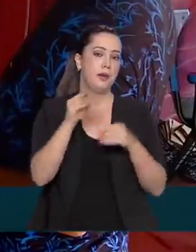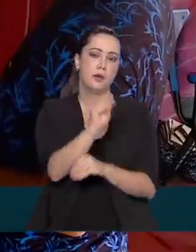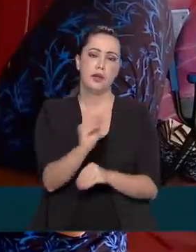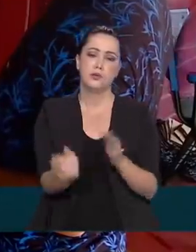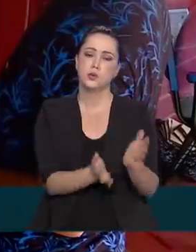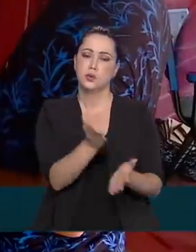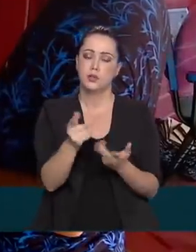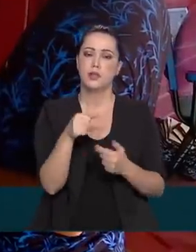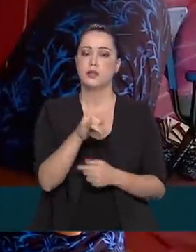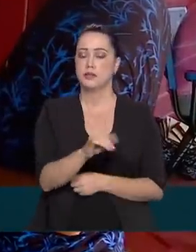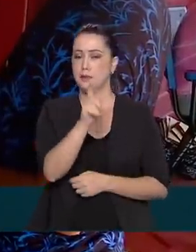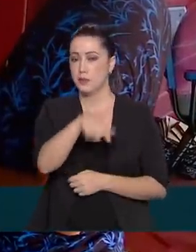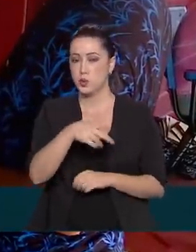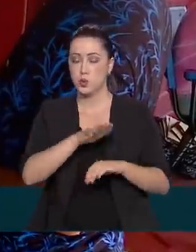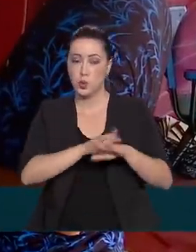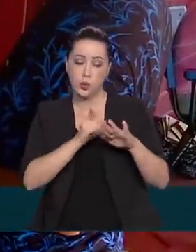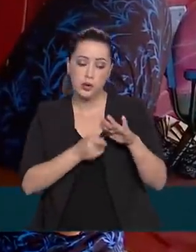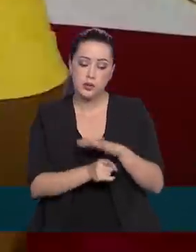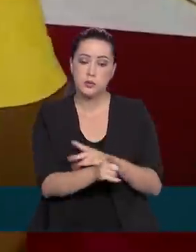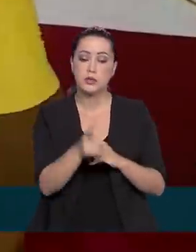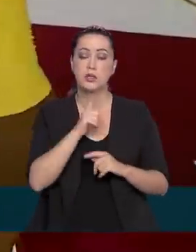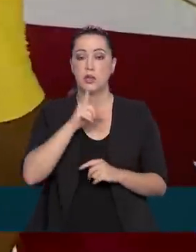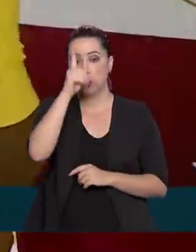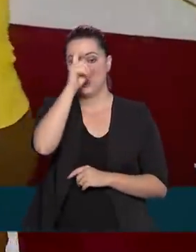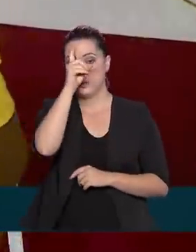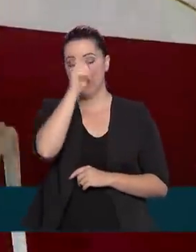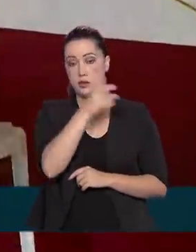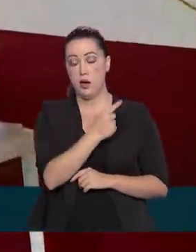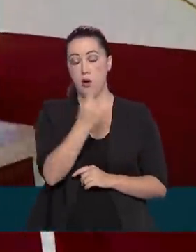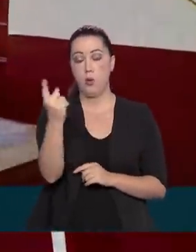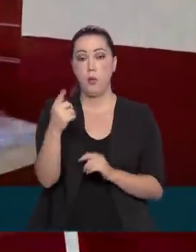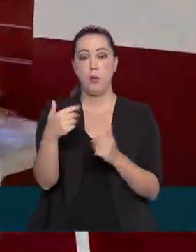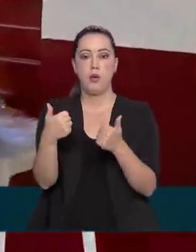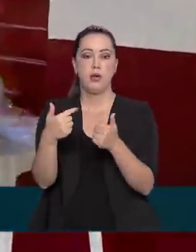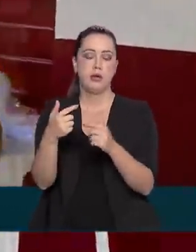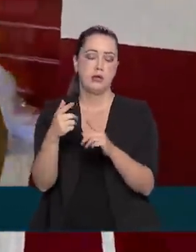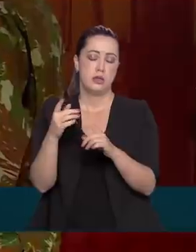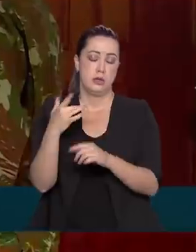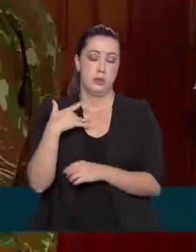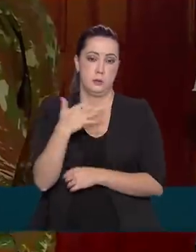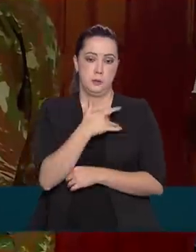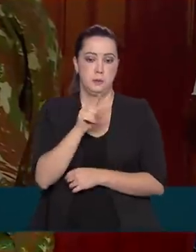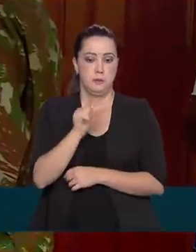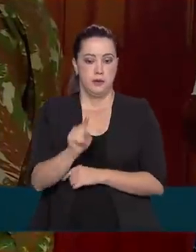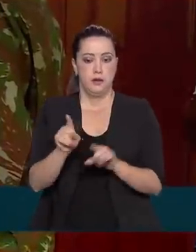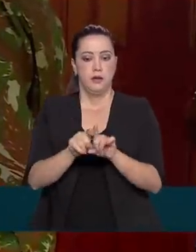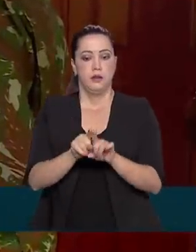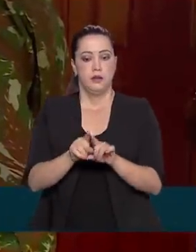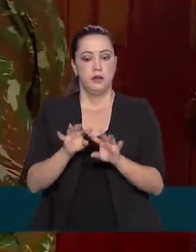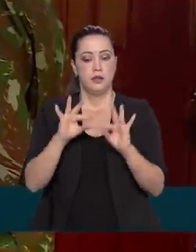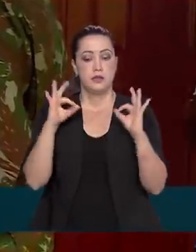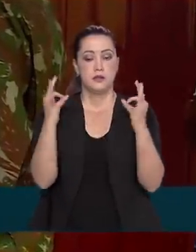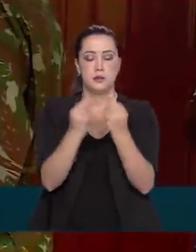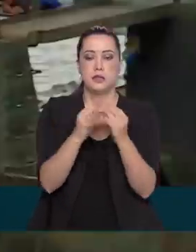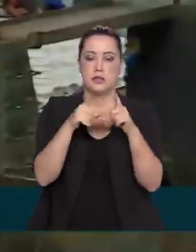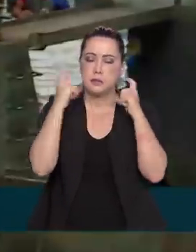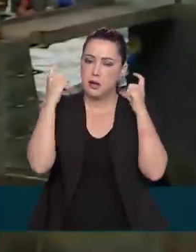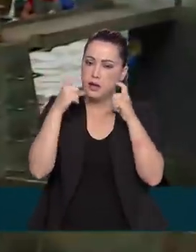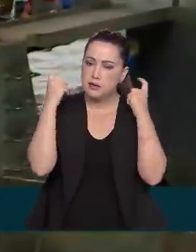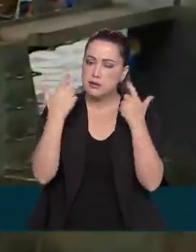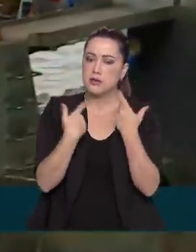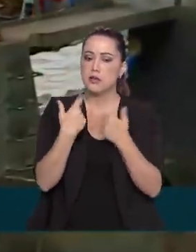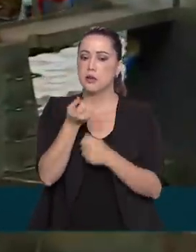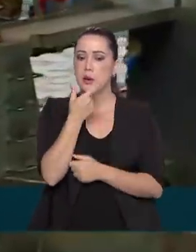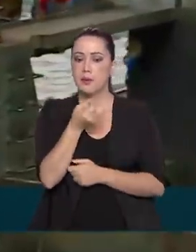Casos mais graves são atendidos no hospital de unidade mista de saúde. As famílias receberam máscaras e medicamentos para o tratamento